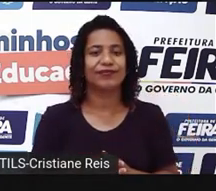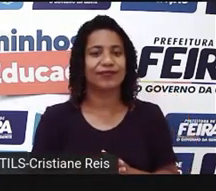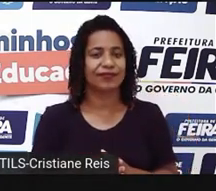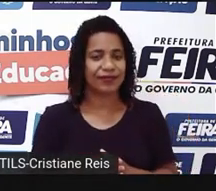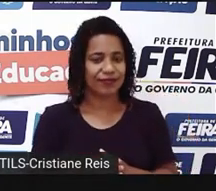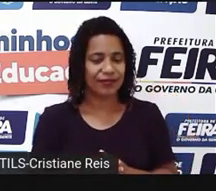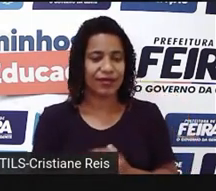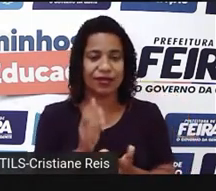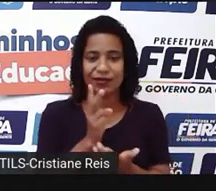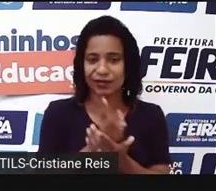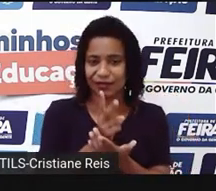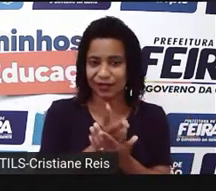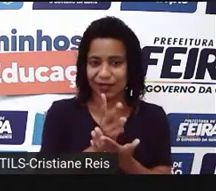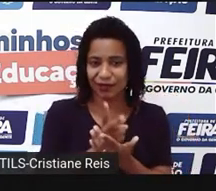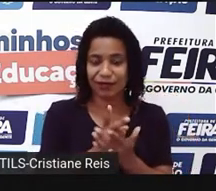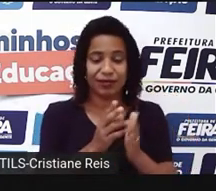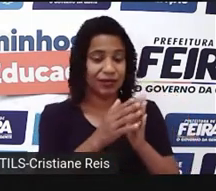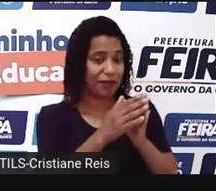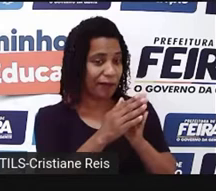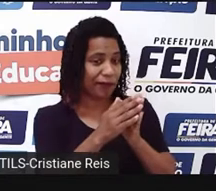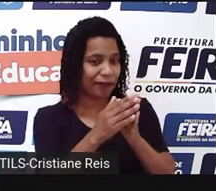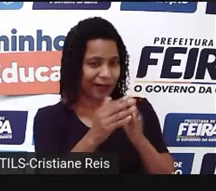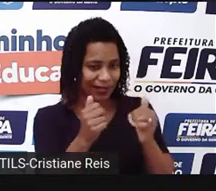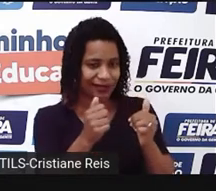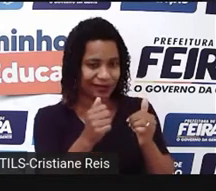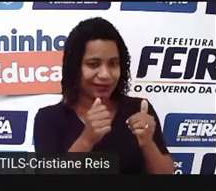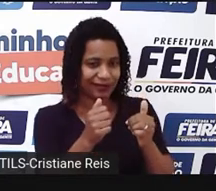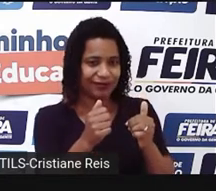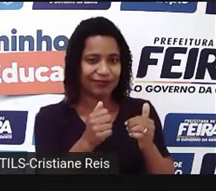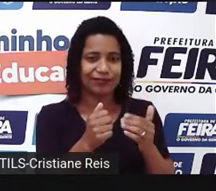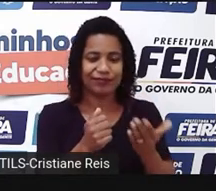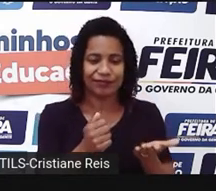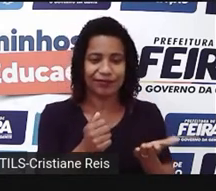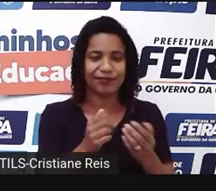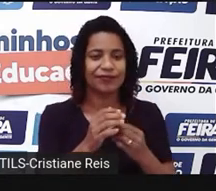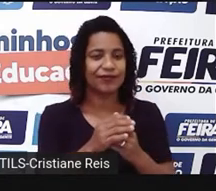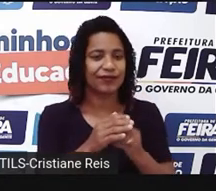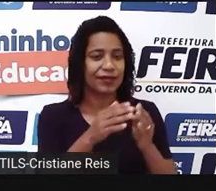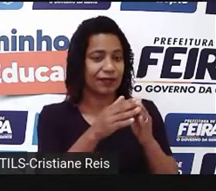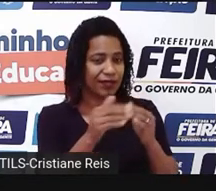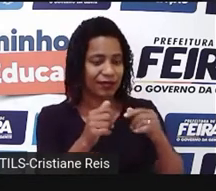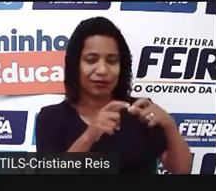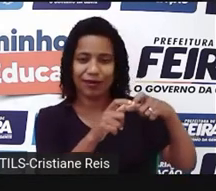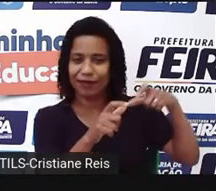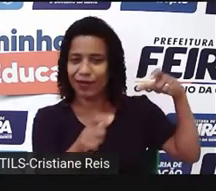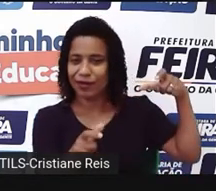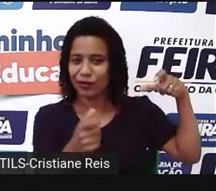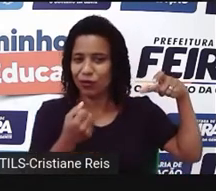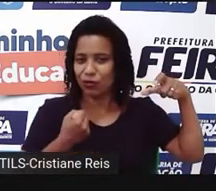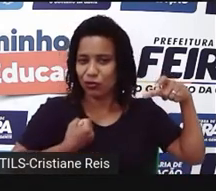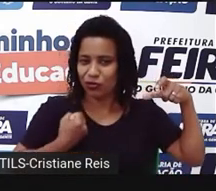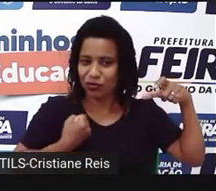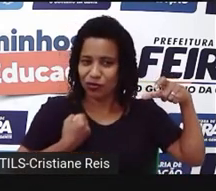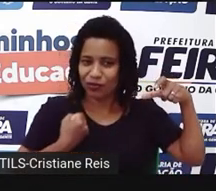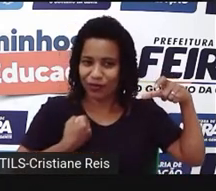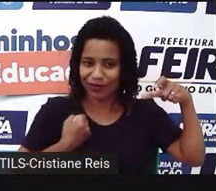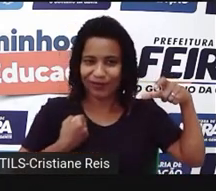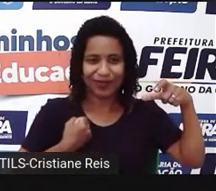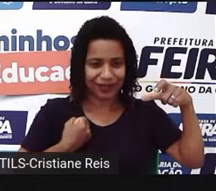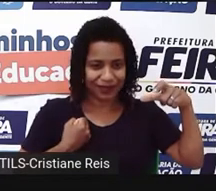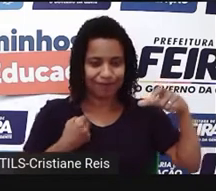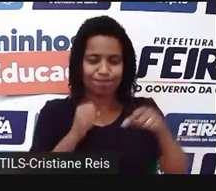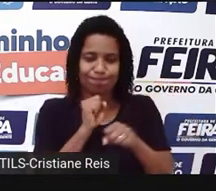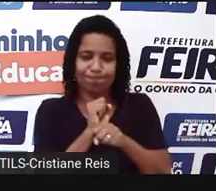Então, toda vez que a gente faz um pedido, que a gente recebe a nota fiscal, ele vem com um número, não é isso? Porque a gente fica